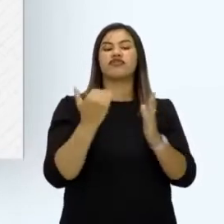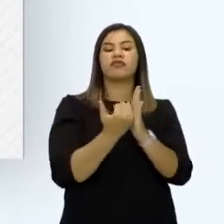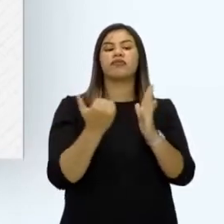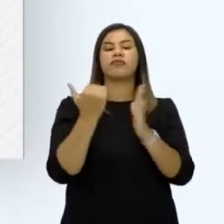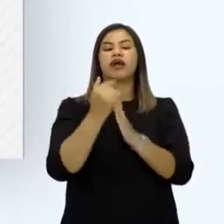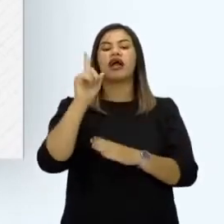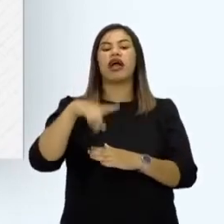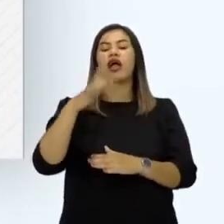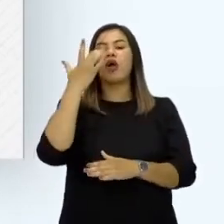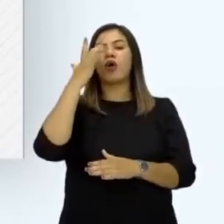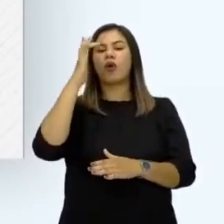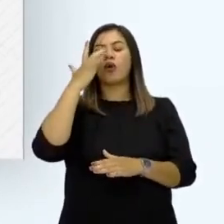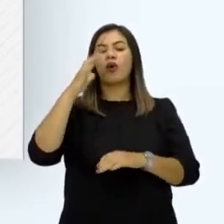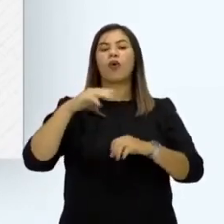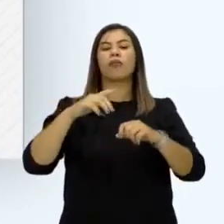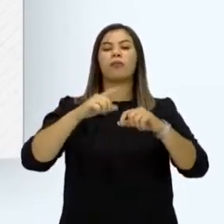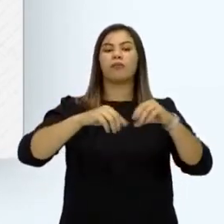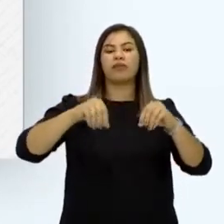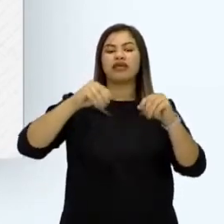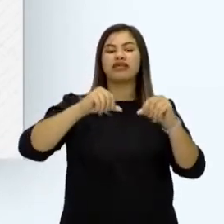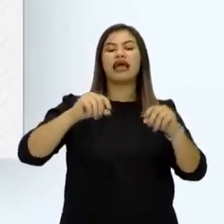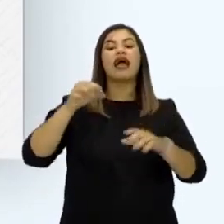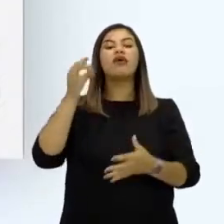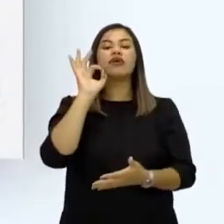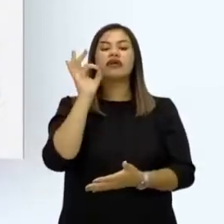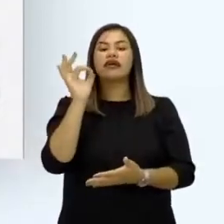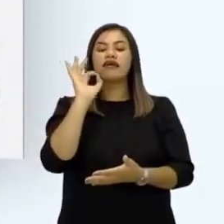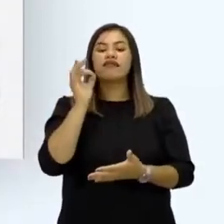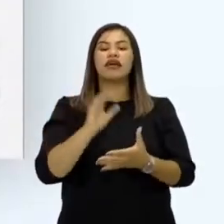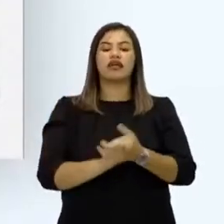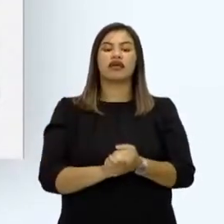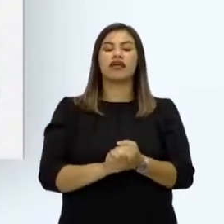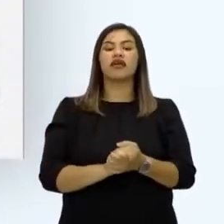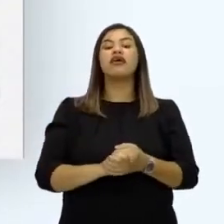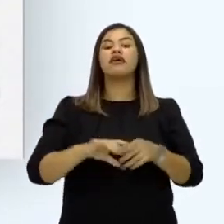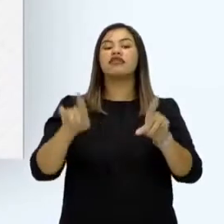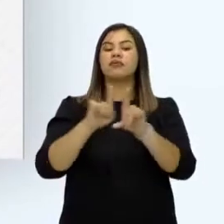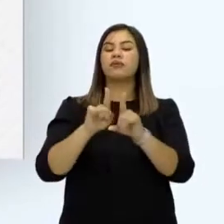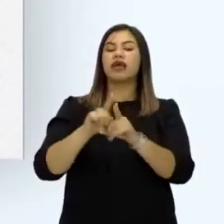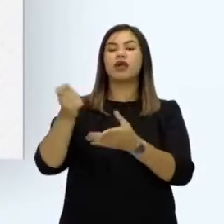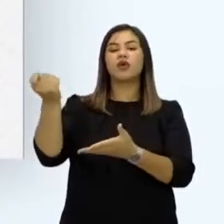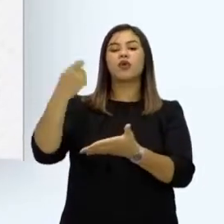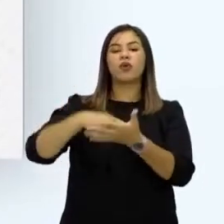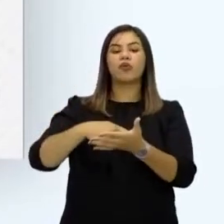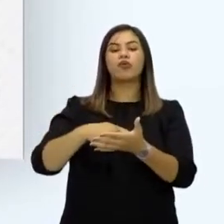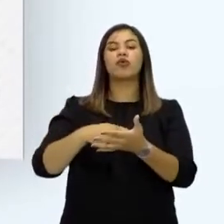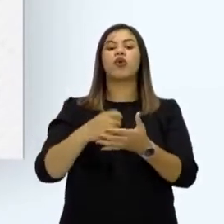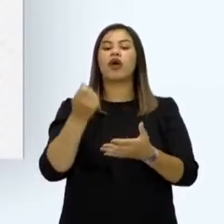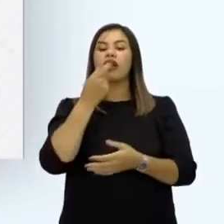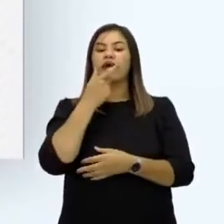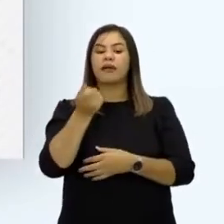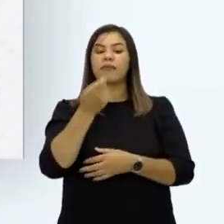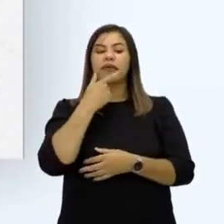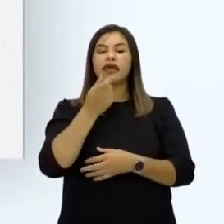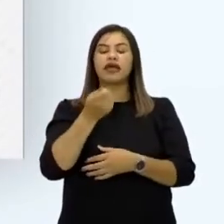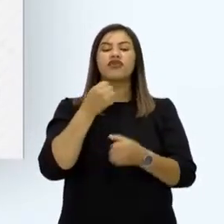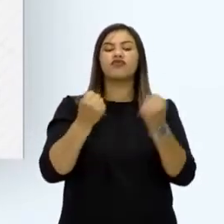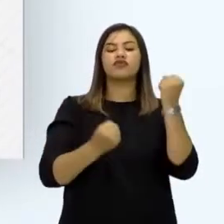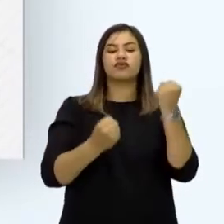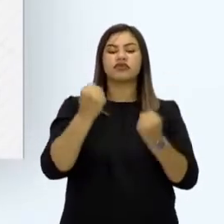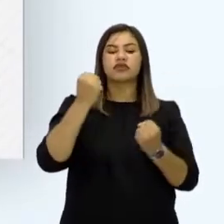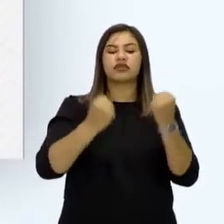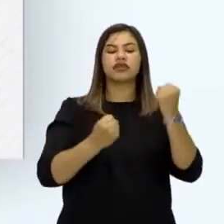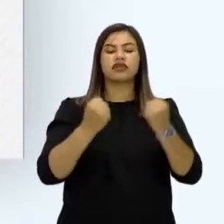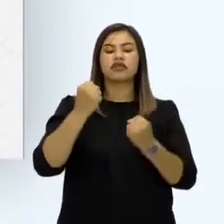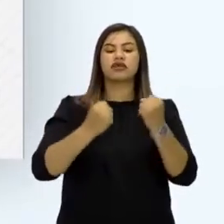foram ouro, minério de ferro e café. Por outro lado, o Brasil comprou mais medicamentos, automóveis